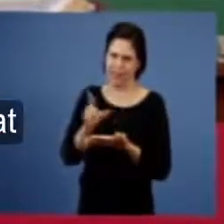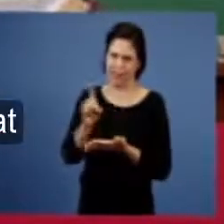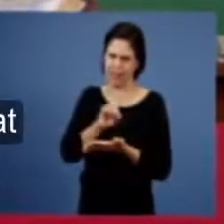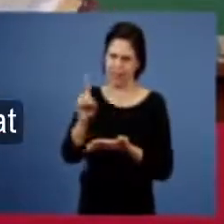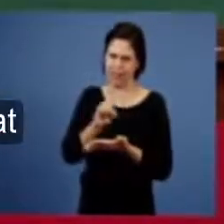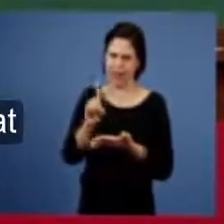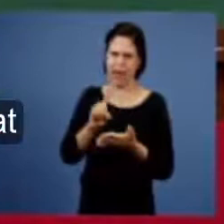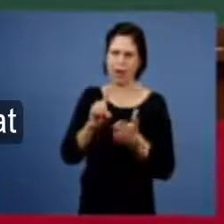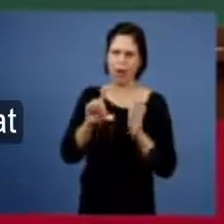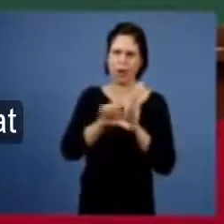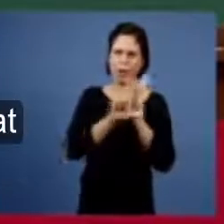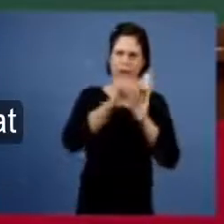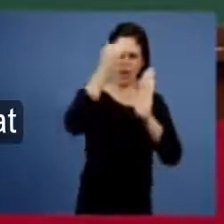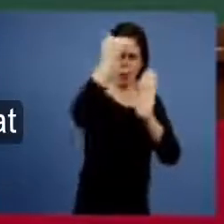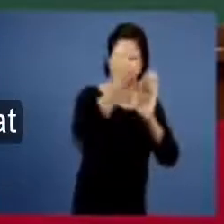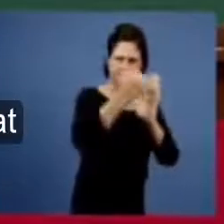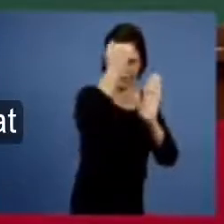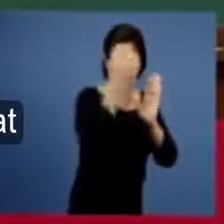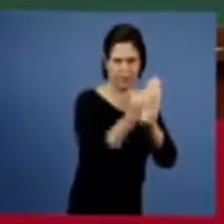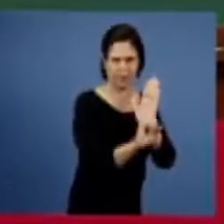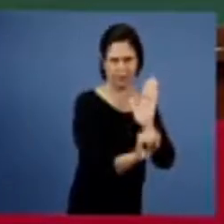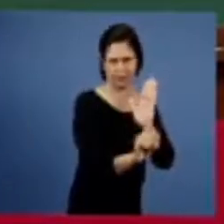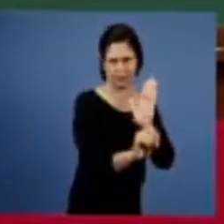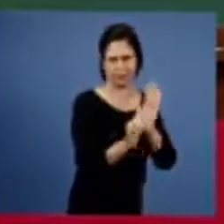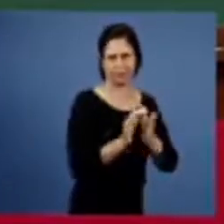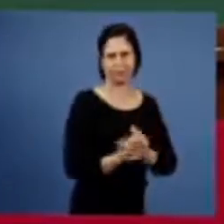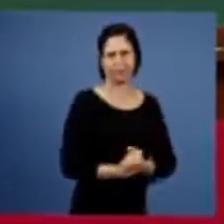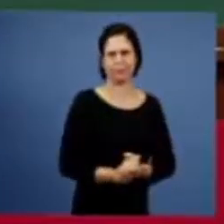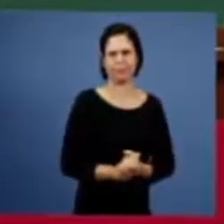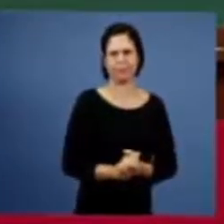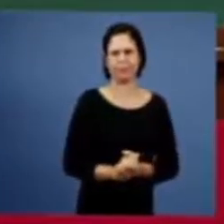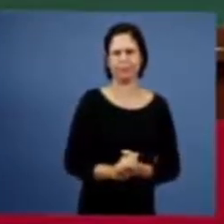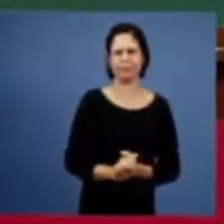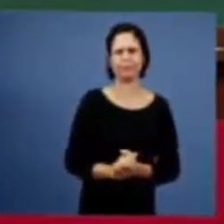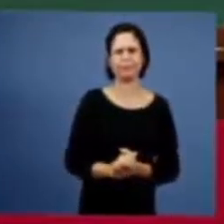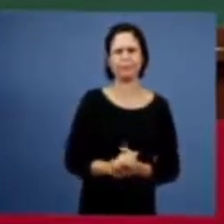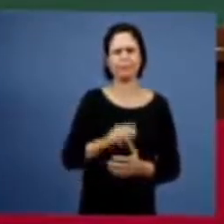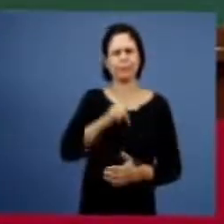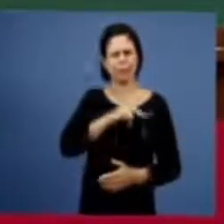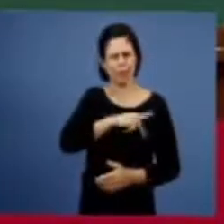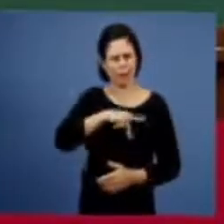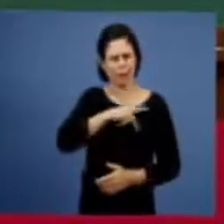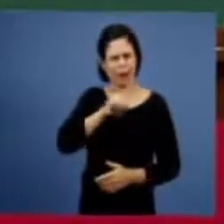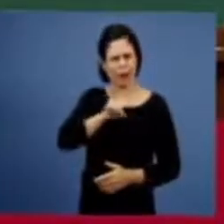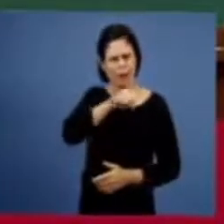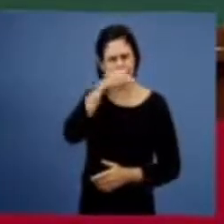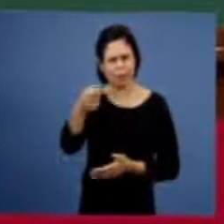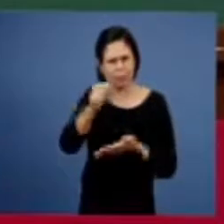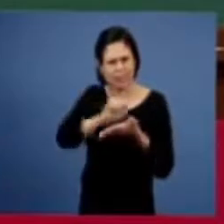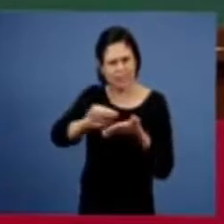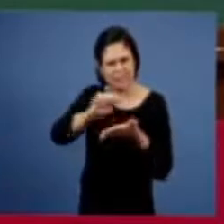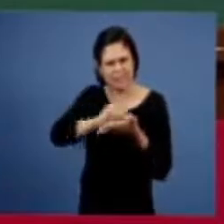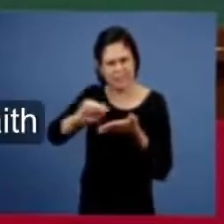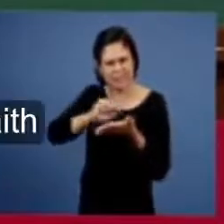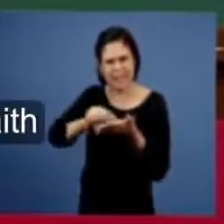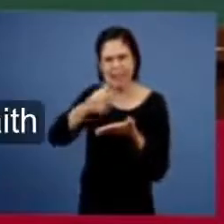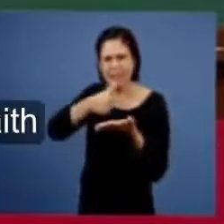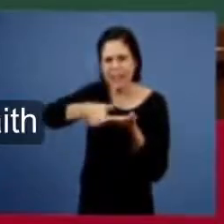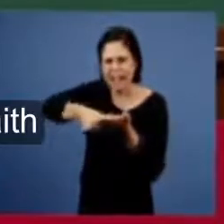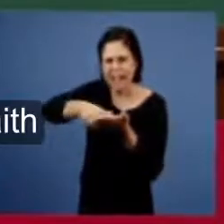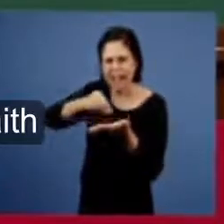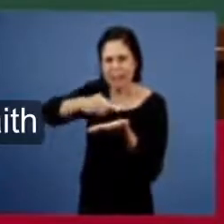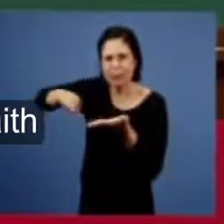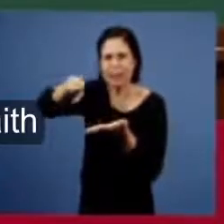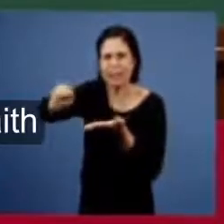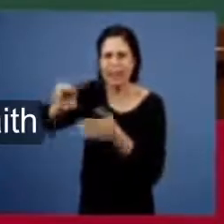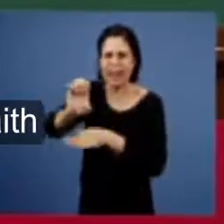e o que é interessante também observar é que o próprio apóstolo Paulo depois mais tarde escreve isso também aos efésios ele vai dizer pela